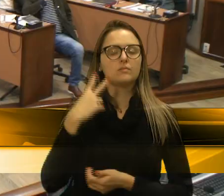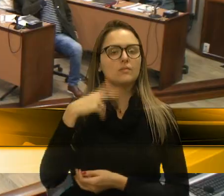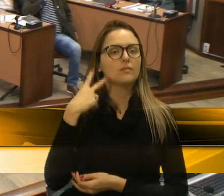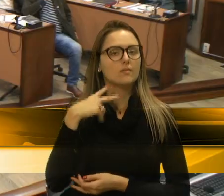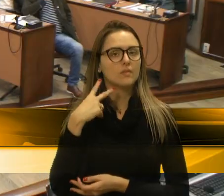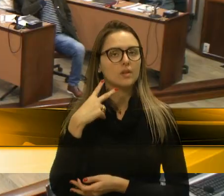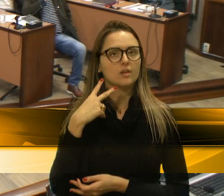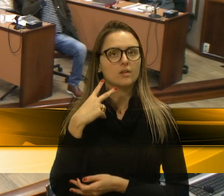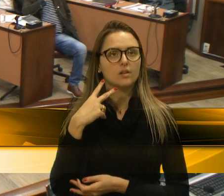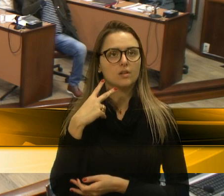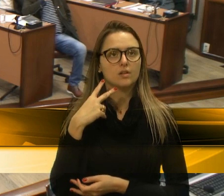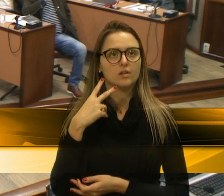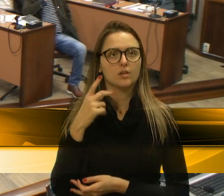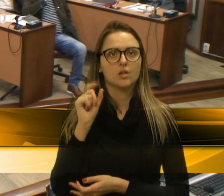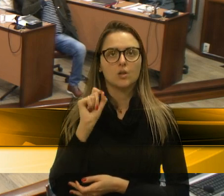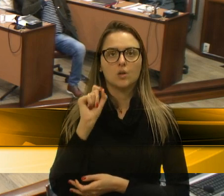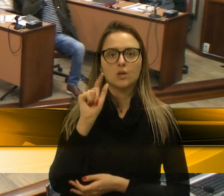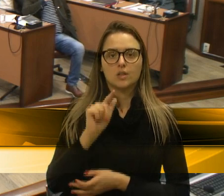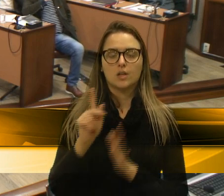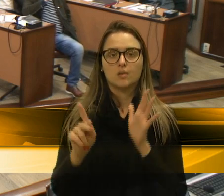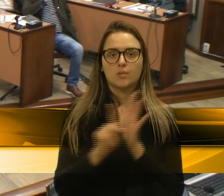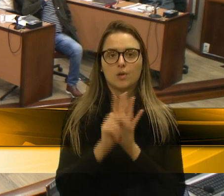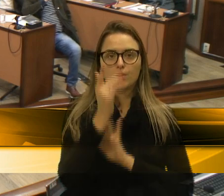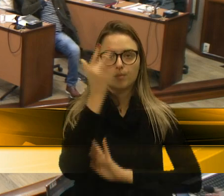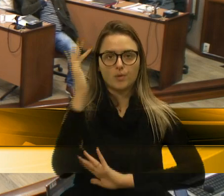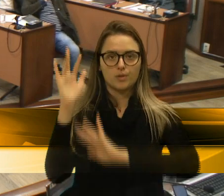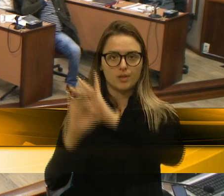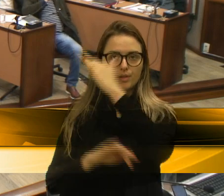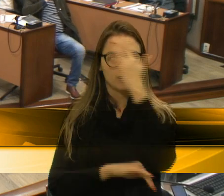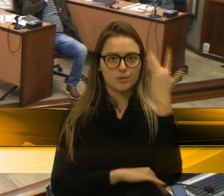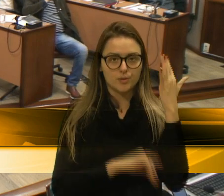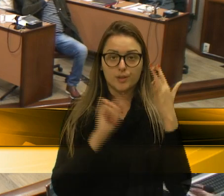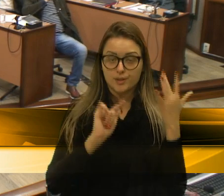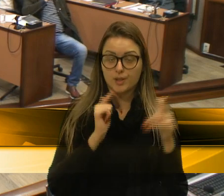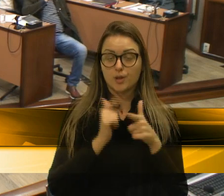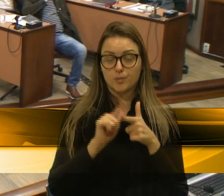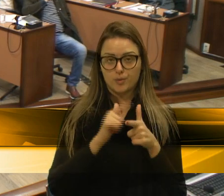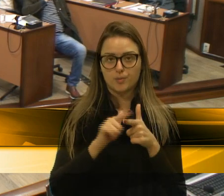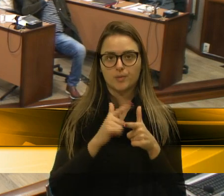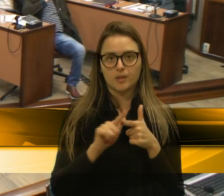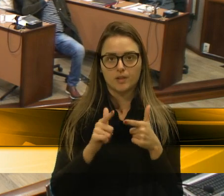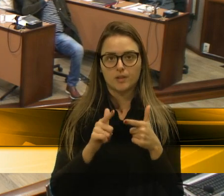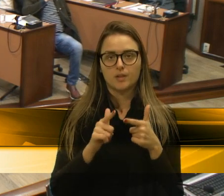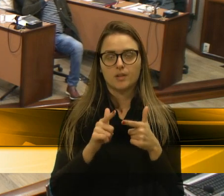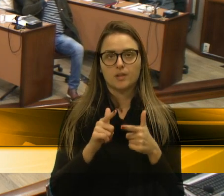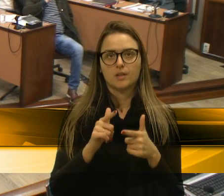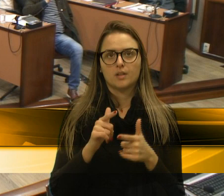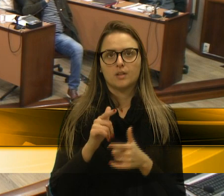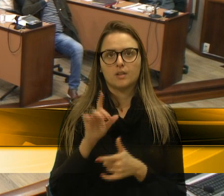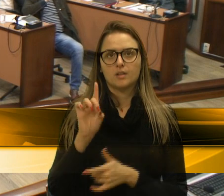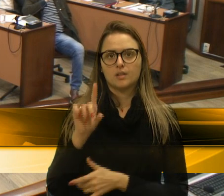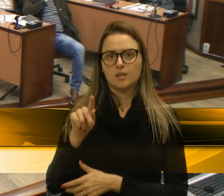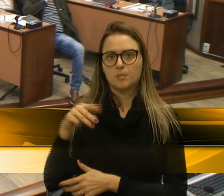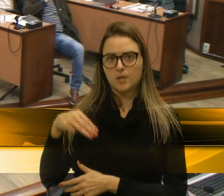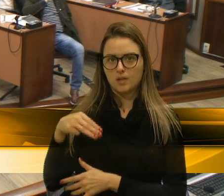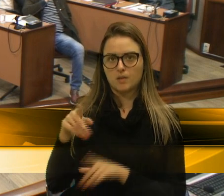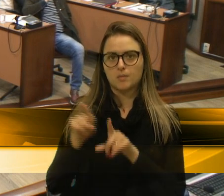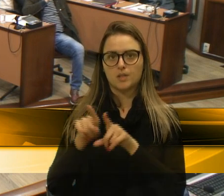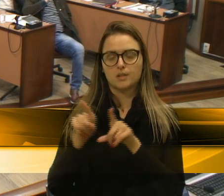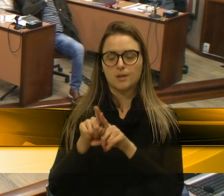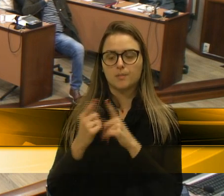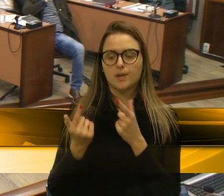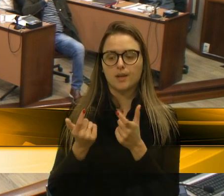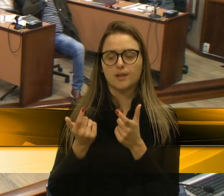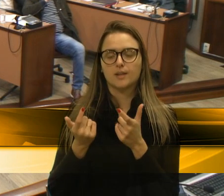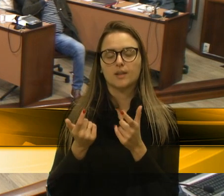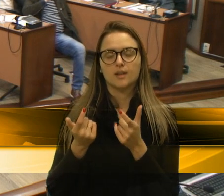às vezes, a questão ambiental, que é o problema, questão de DPM, e os órgãos ambientais,